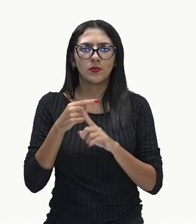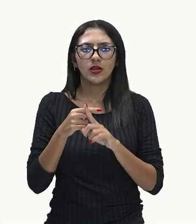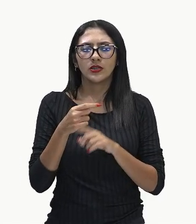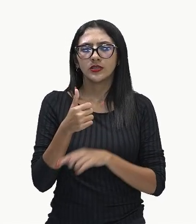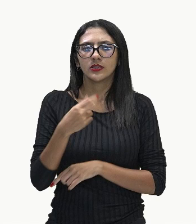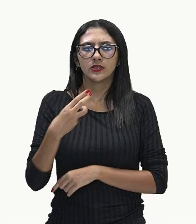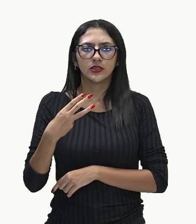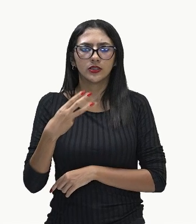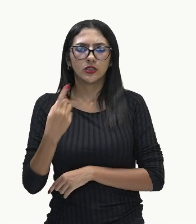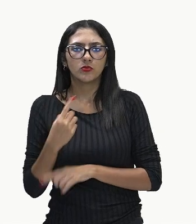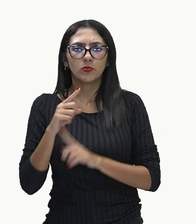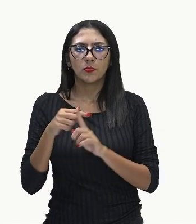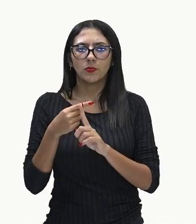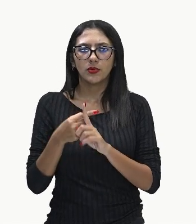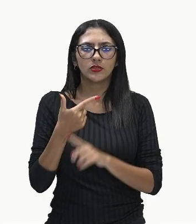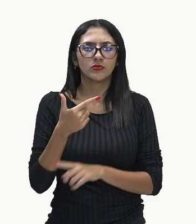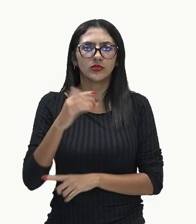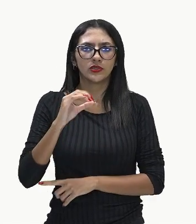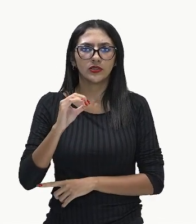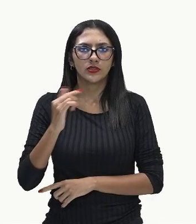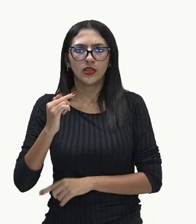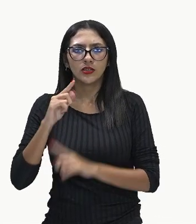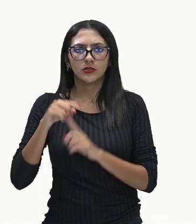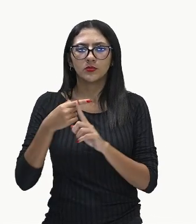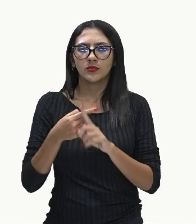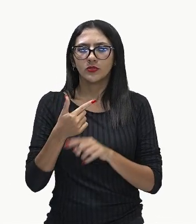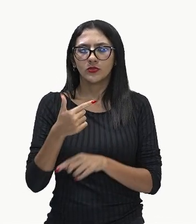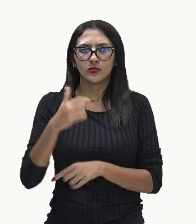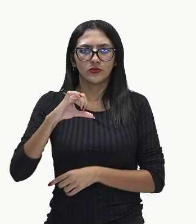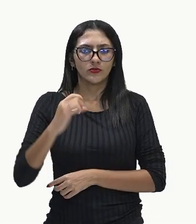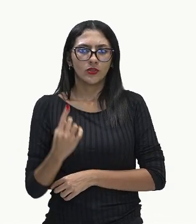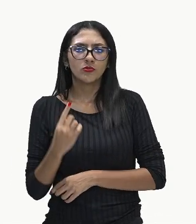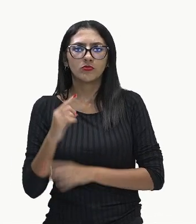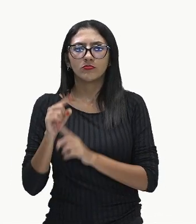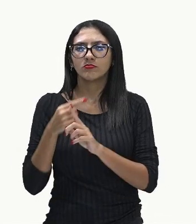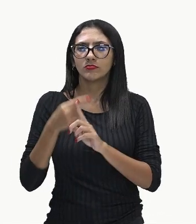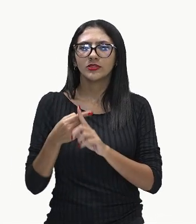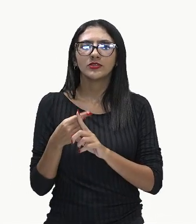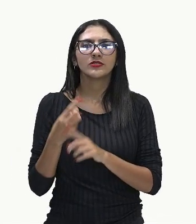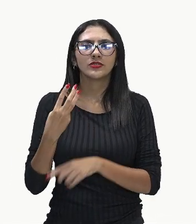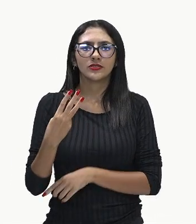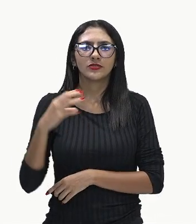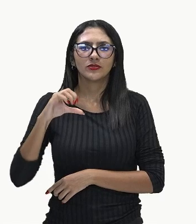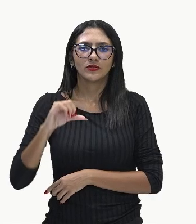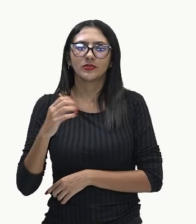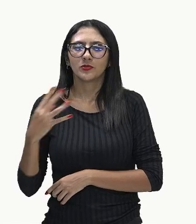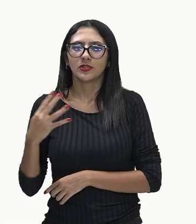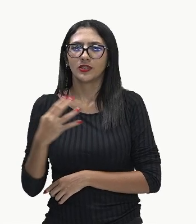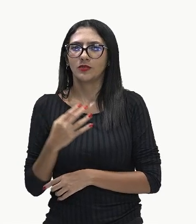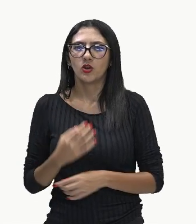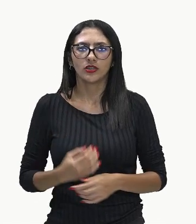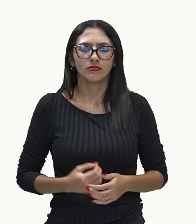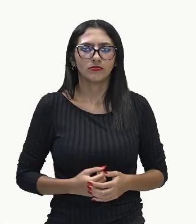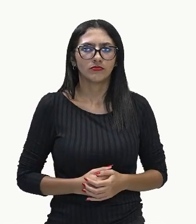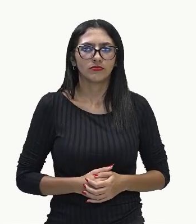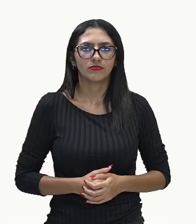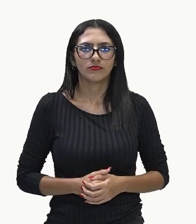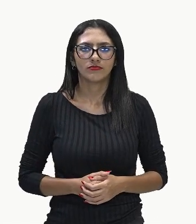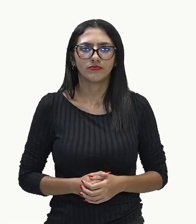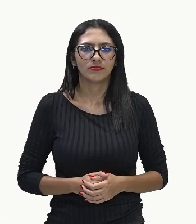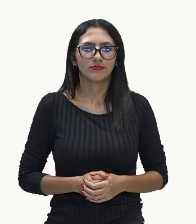131 mil, a outra 207 mil, a outra 291 mil, e a última 394 mil.